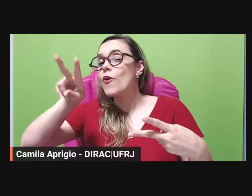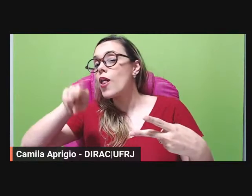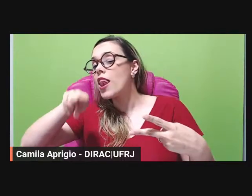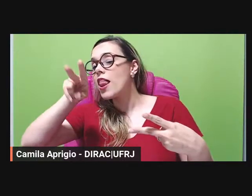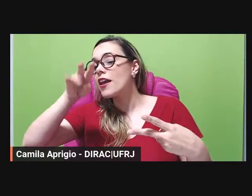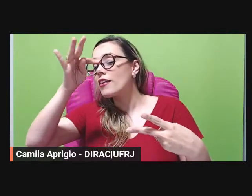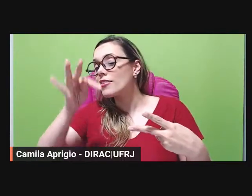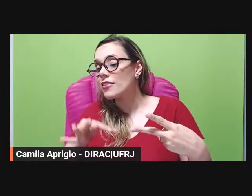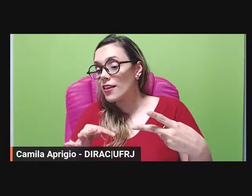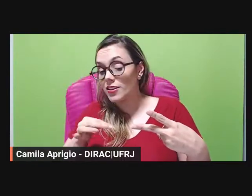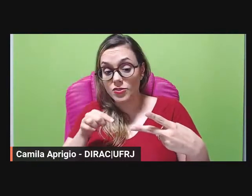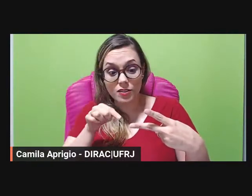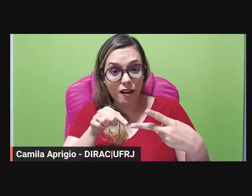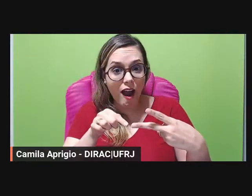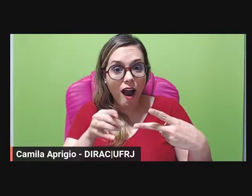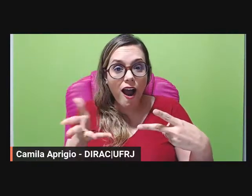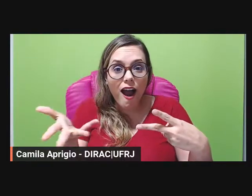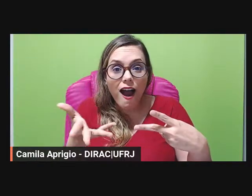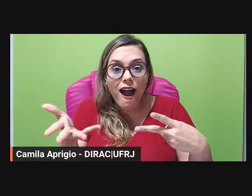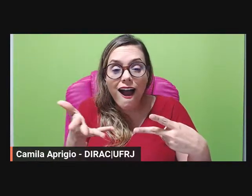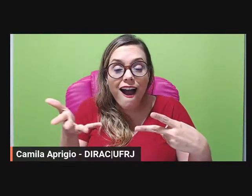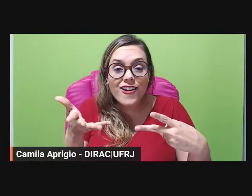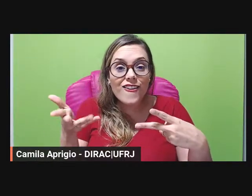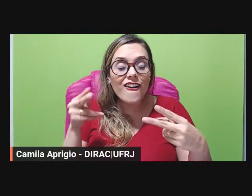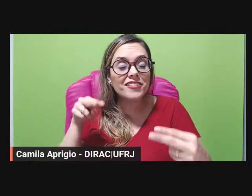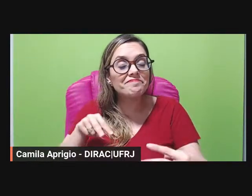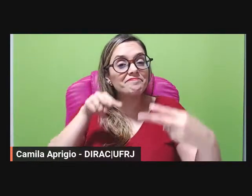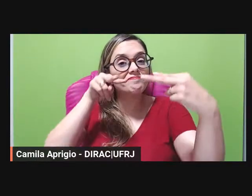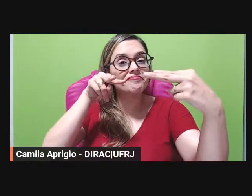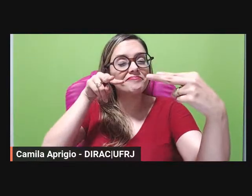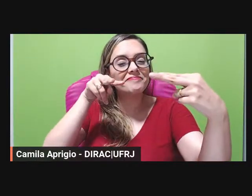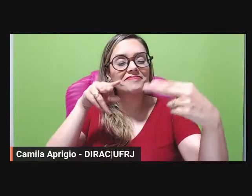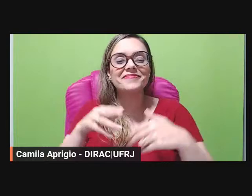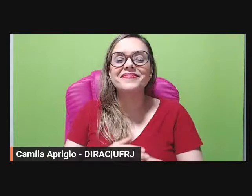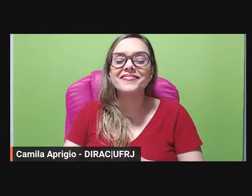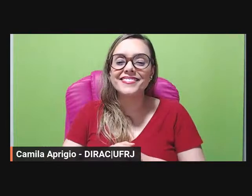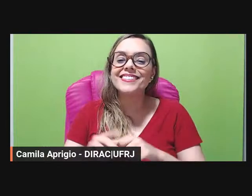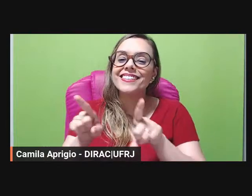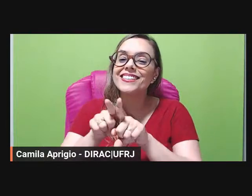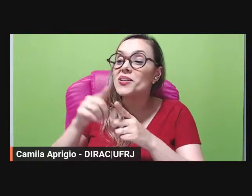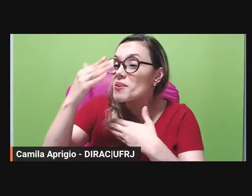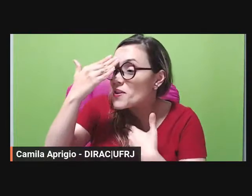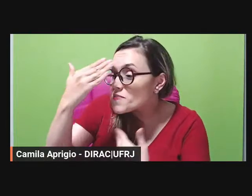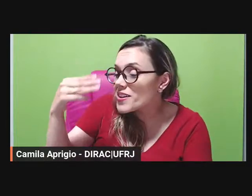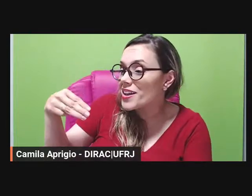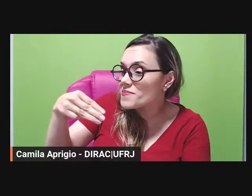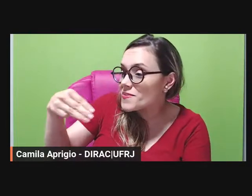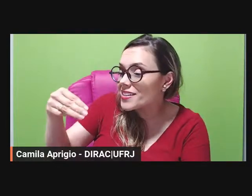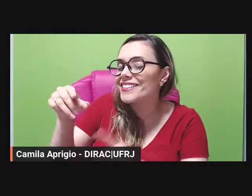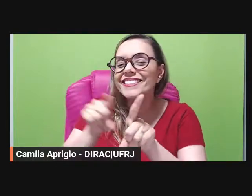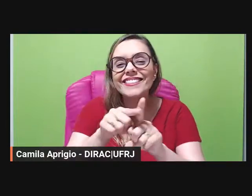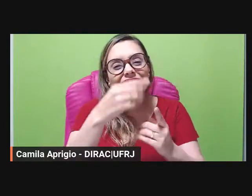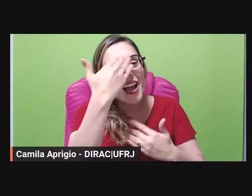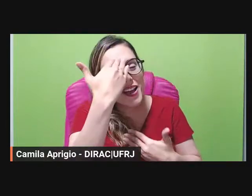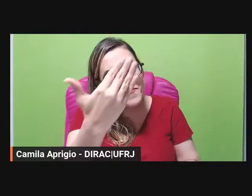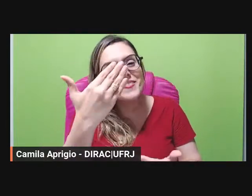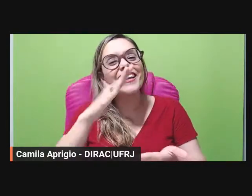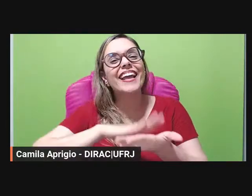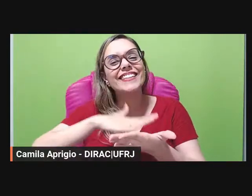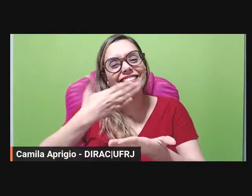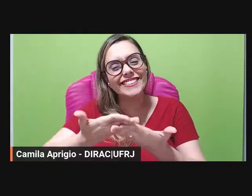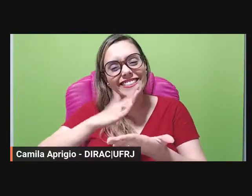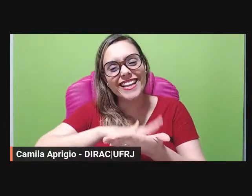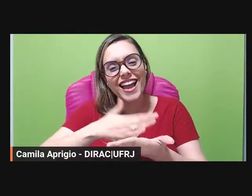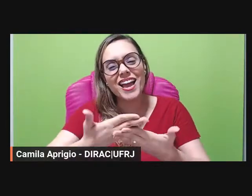enorme de conhecer pessoalmente agradeço também as monitoras e as nossas intérpretes que